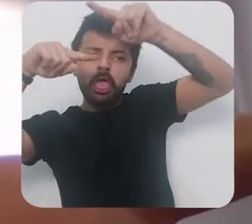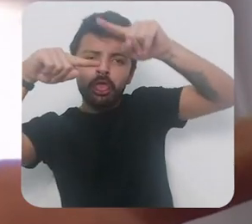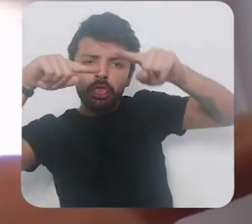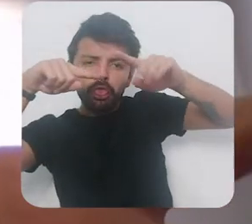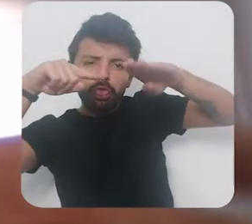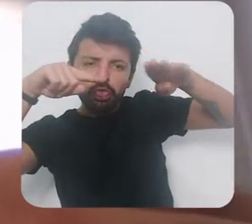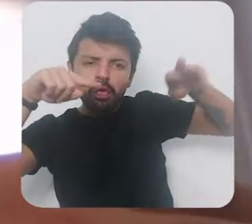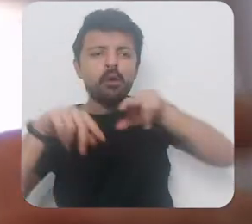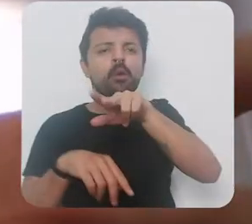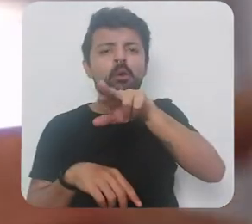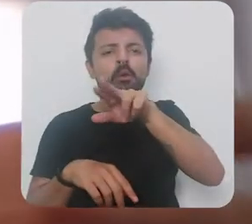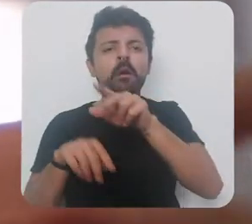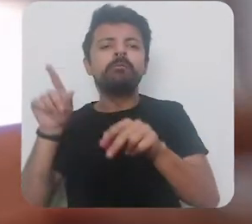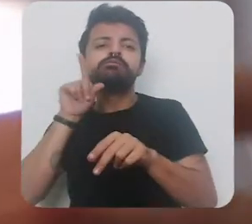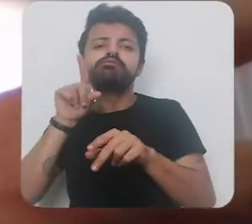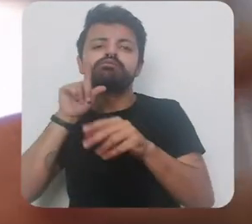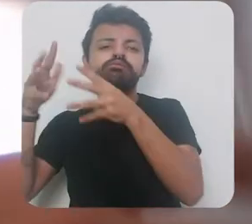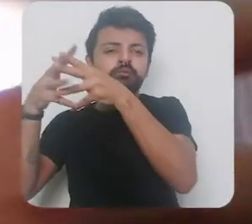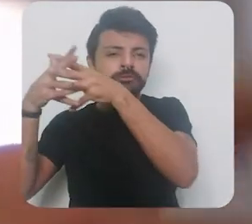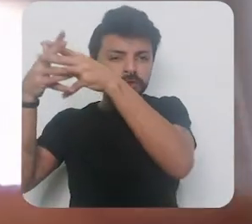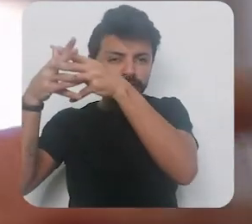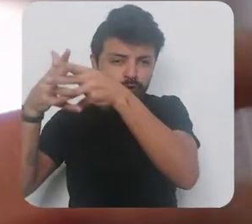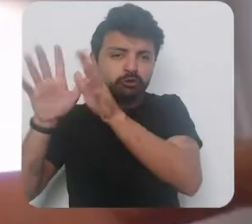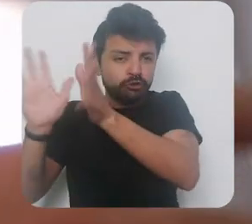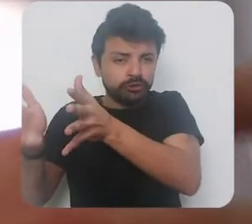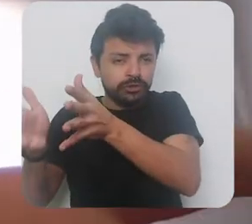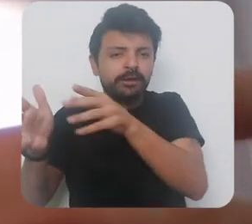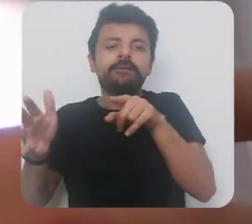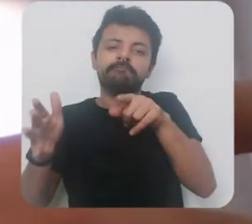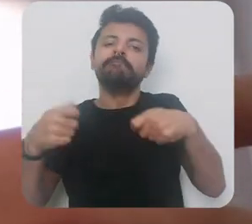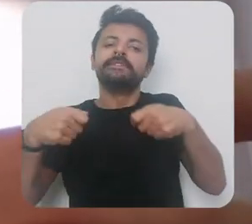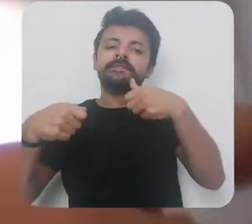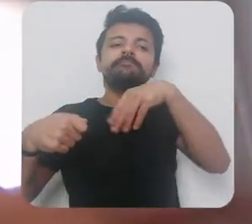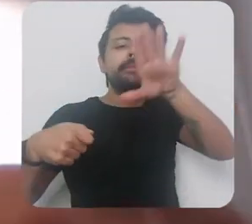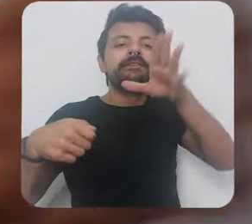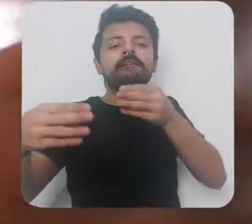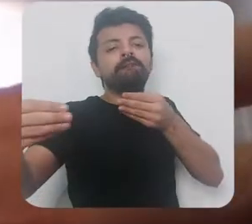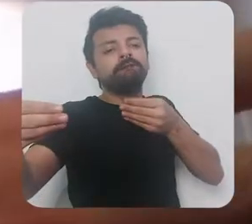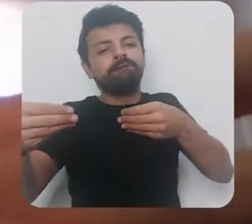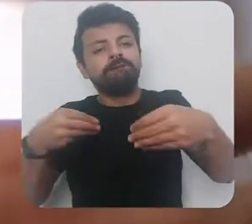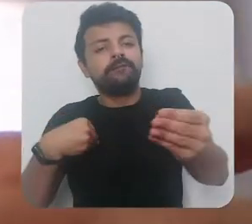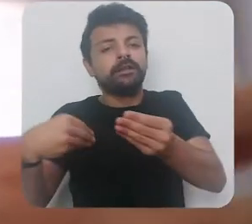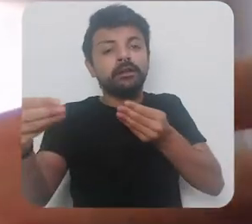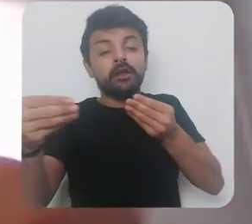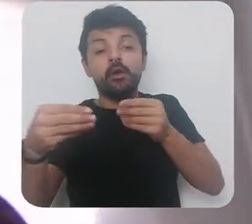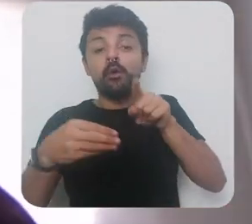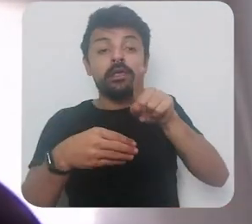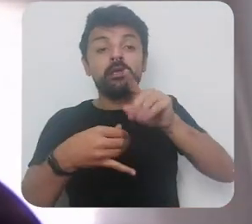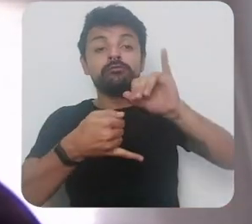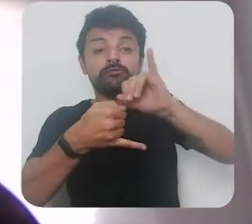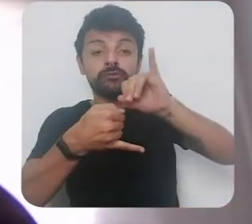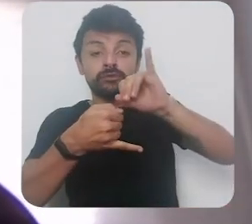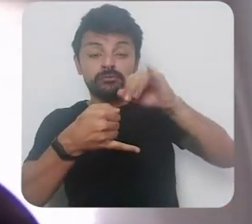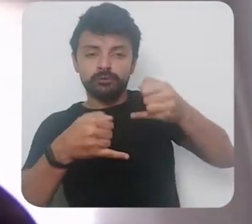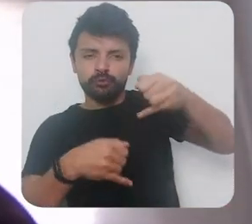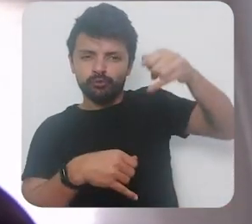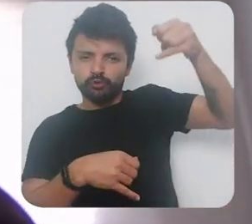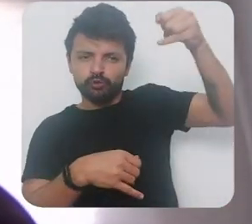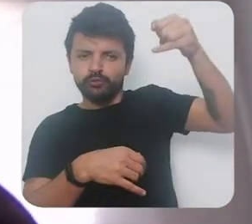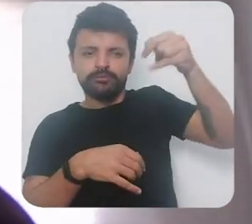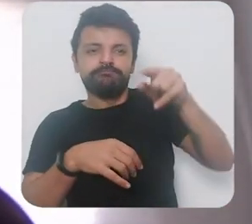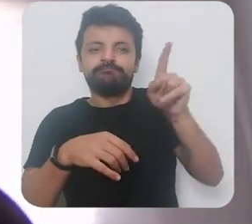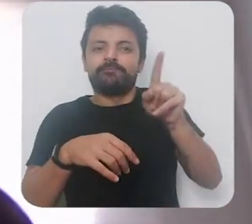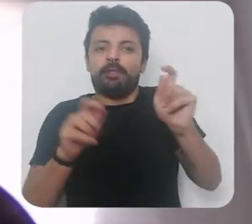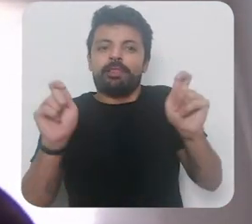Unidos ele tem que flexibilizar mais o instrumento de juros ele não é suficiente para